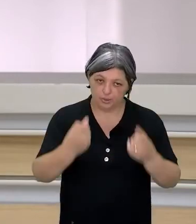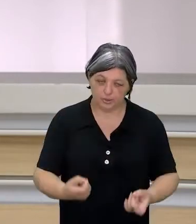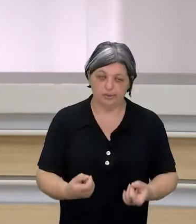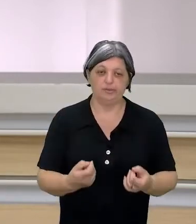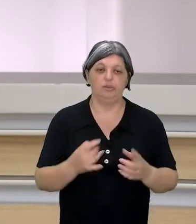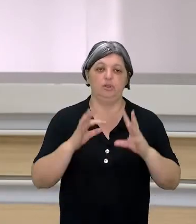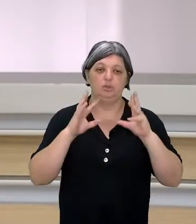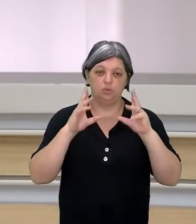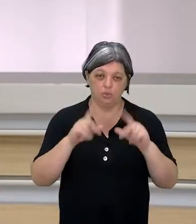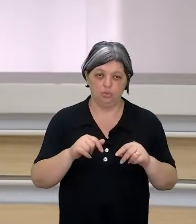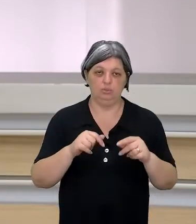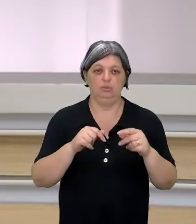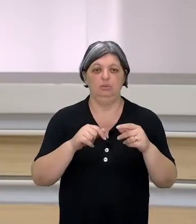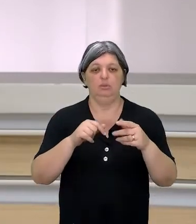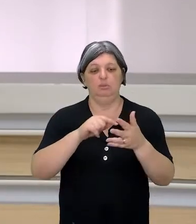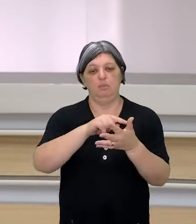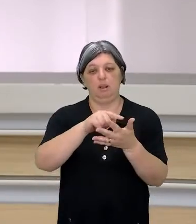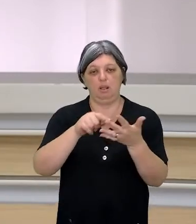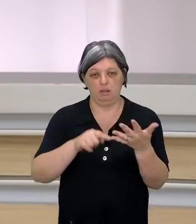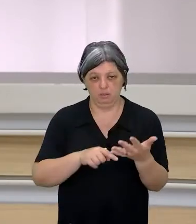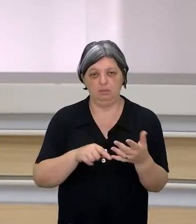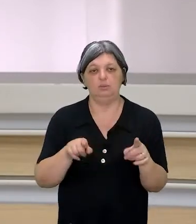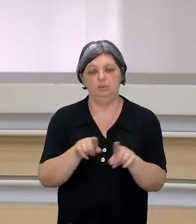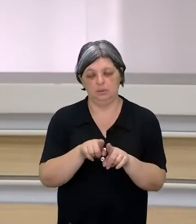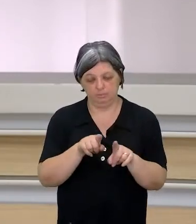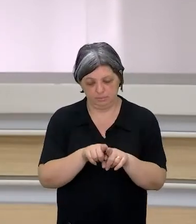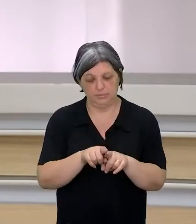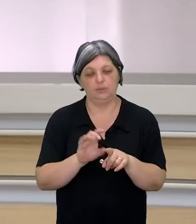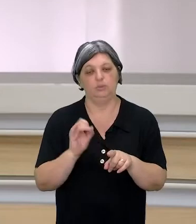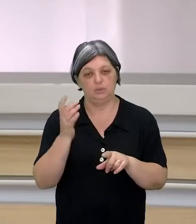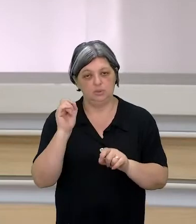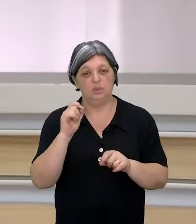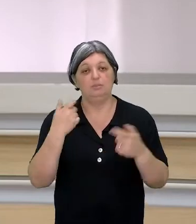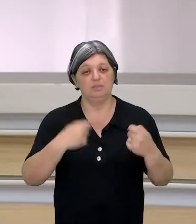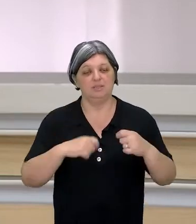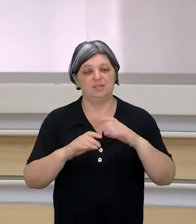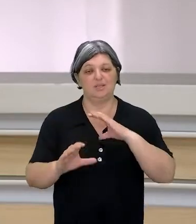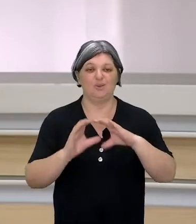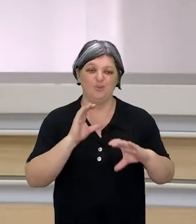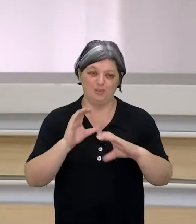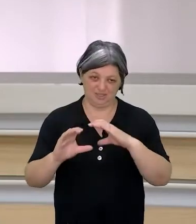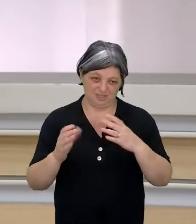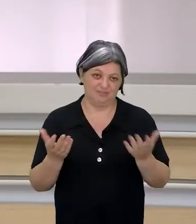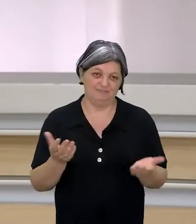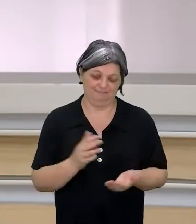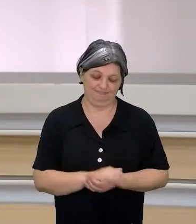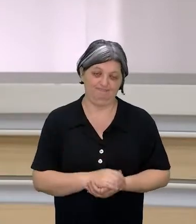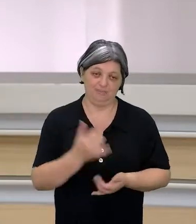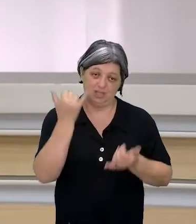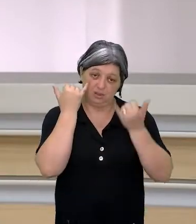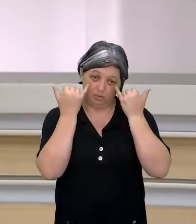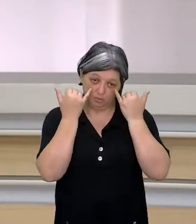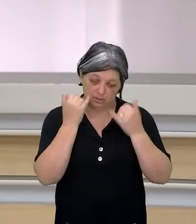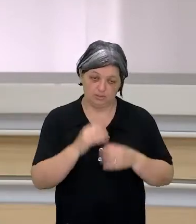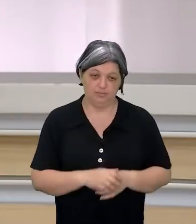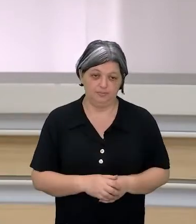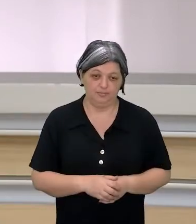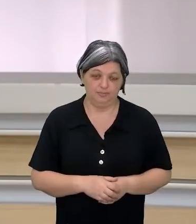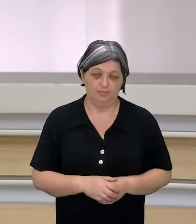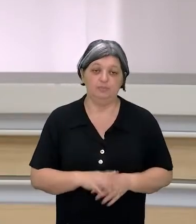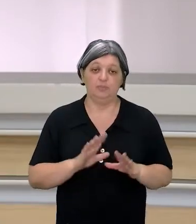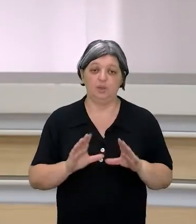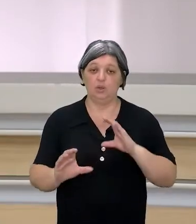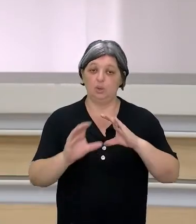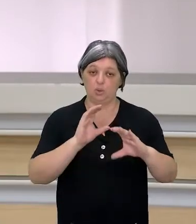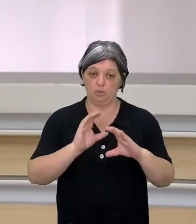todos esses aspectos também passam pelo rol da informação, da comunicação. Então, a comunicação, ela